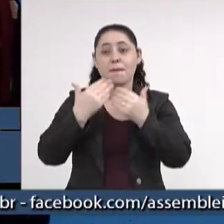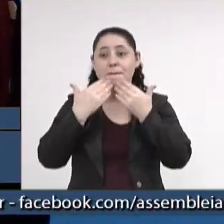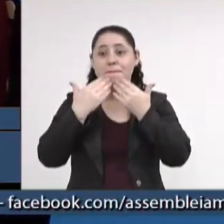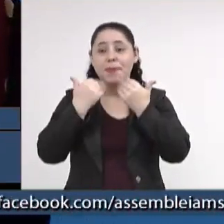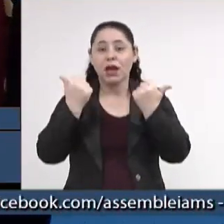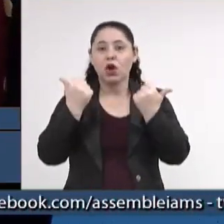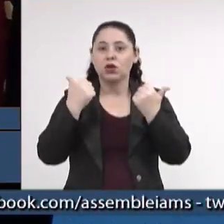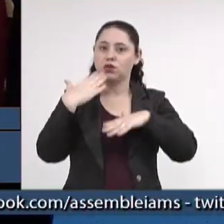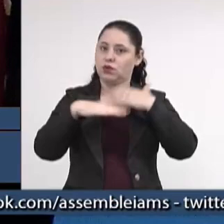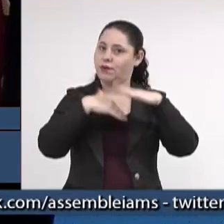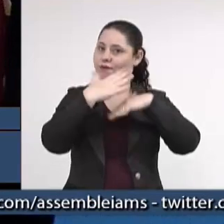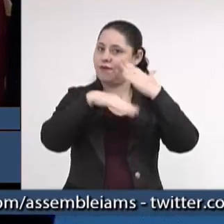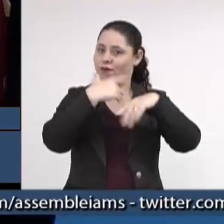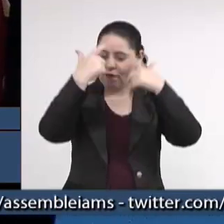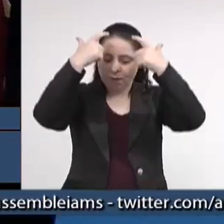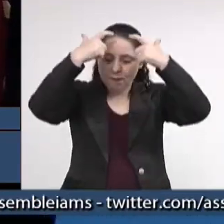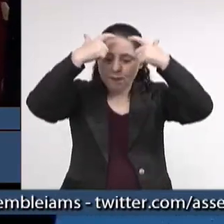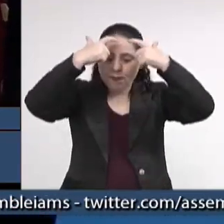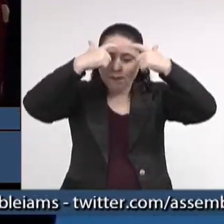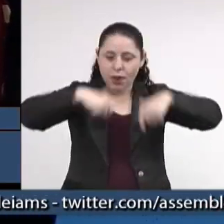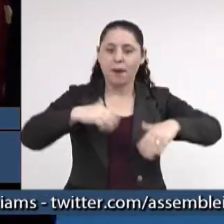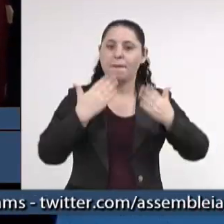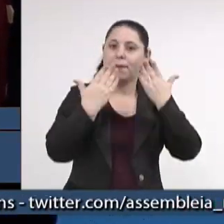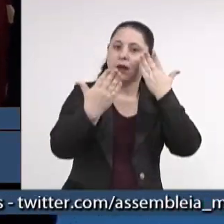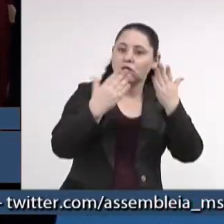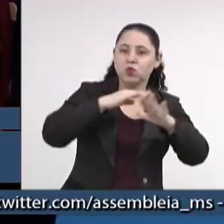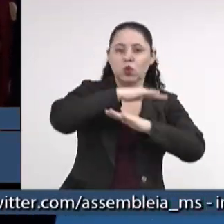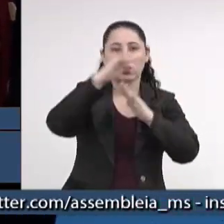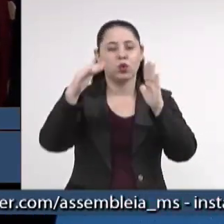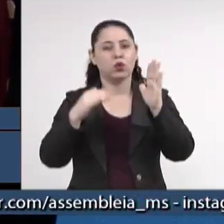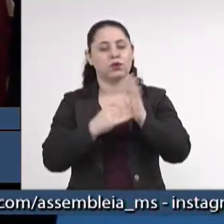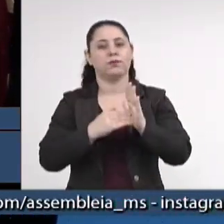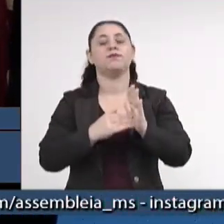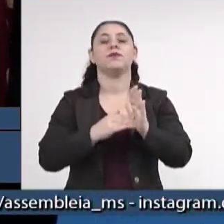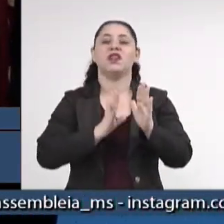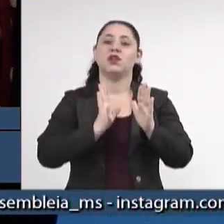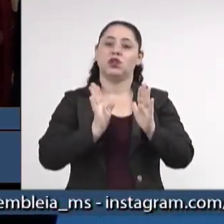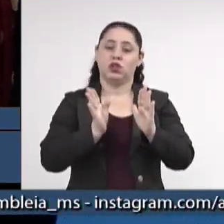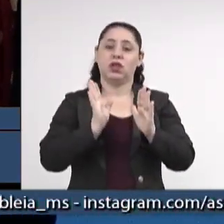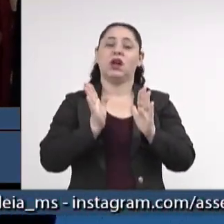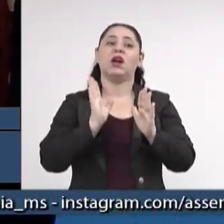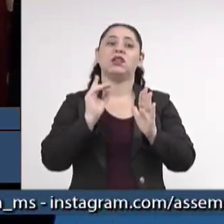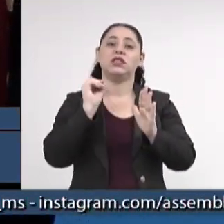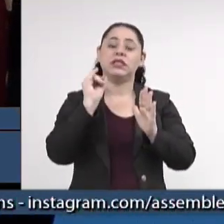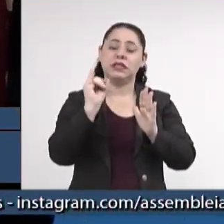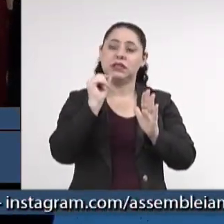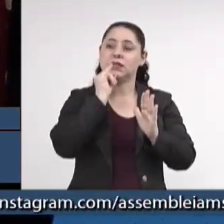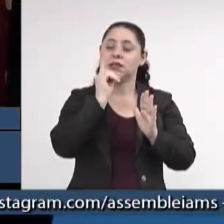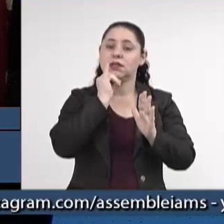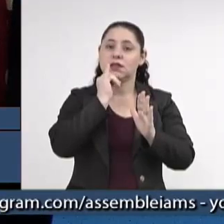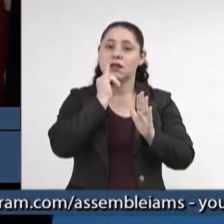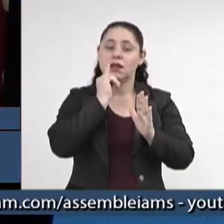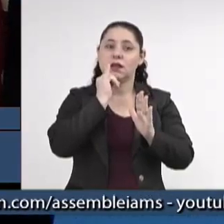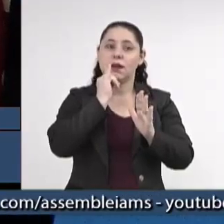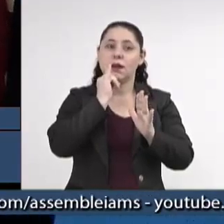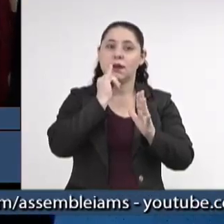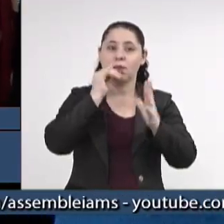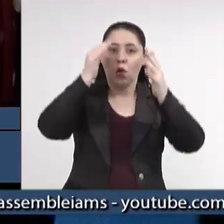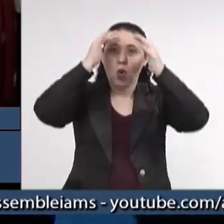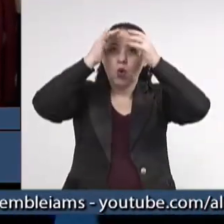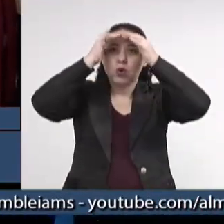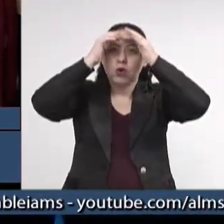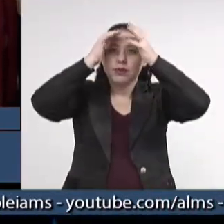melhores resultados no desenvolvimento, já que há maior plasticidade